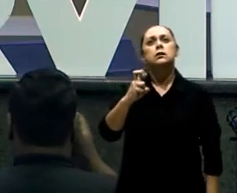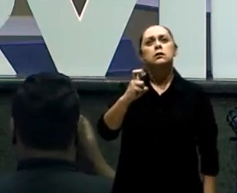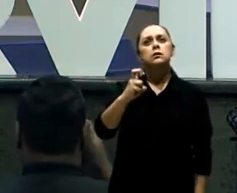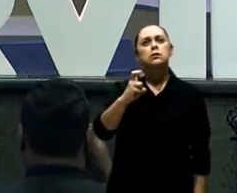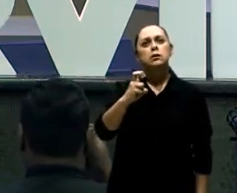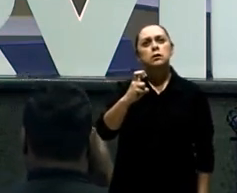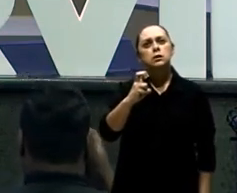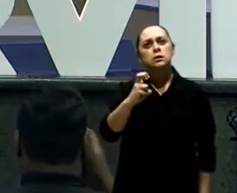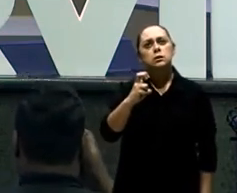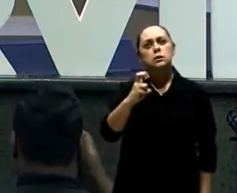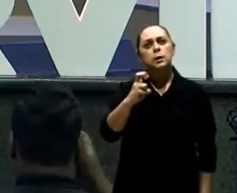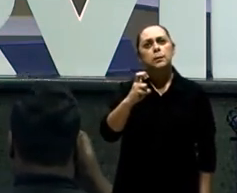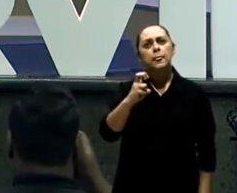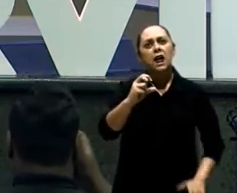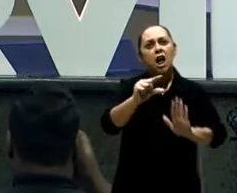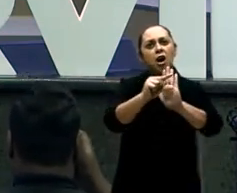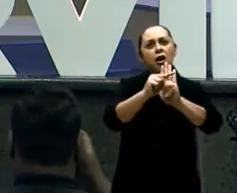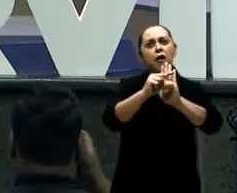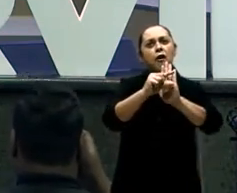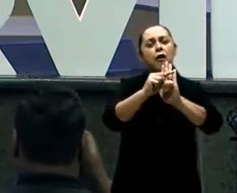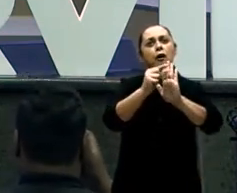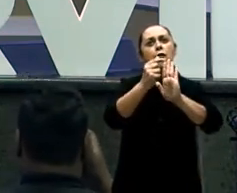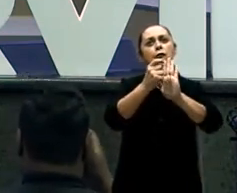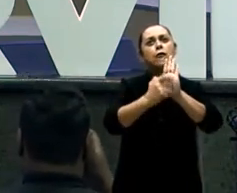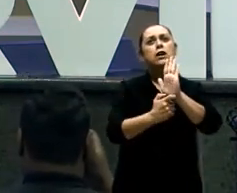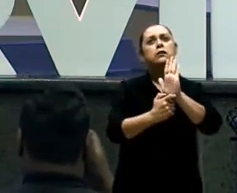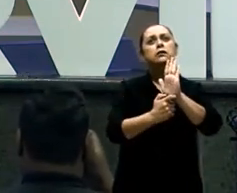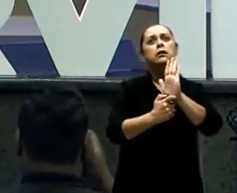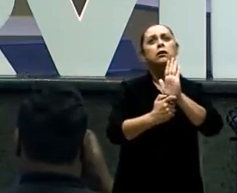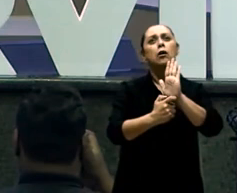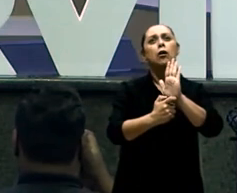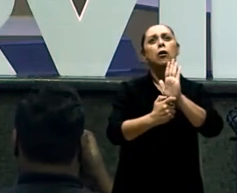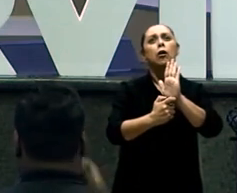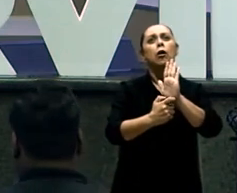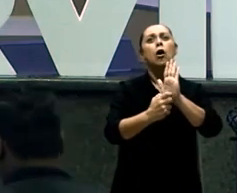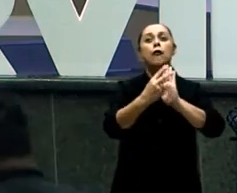A partir do versículo de número 24